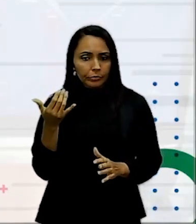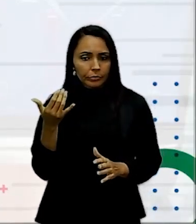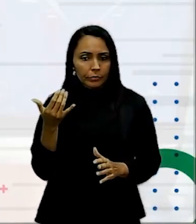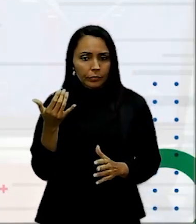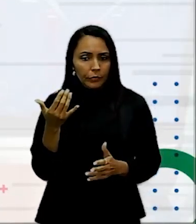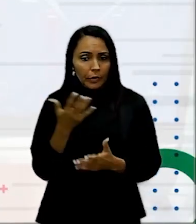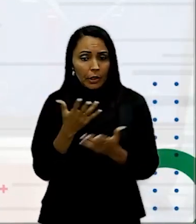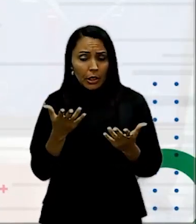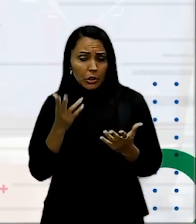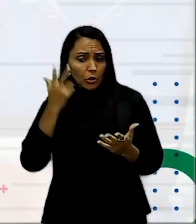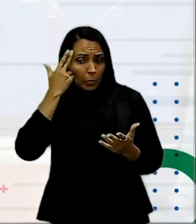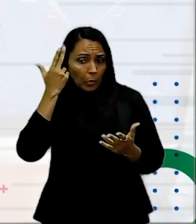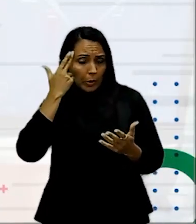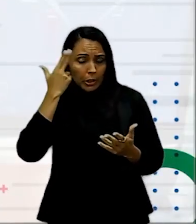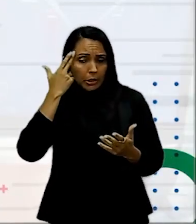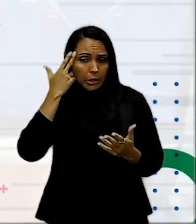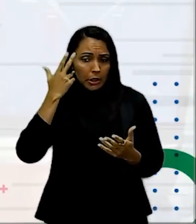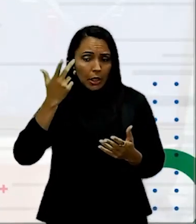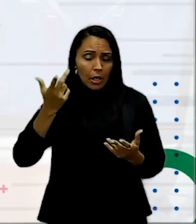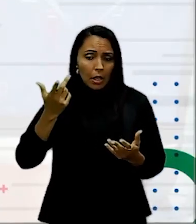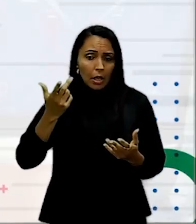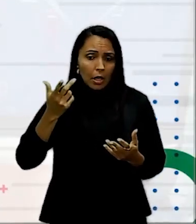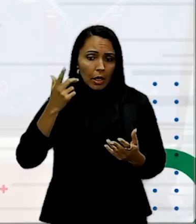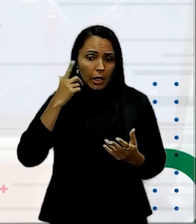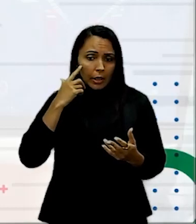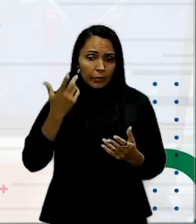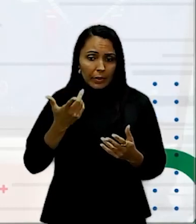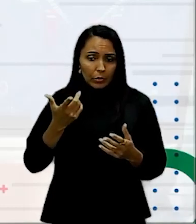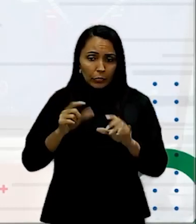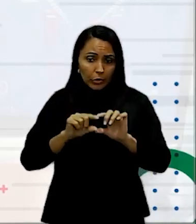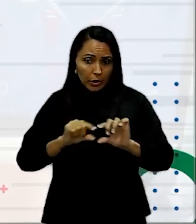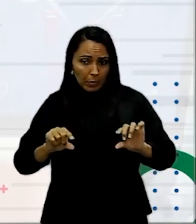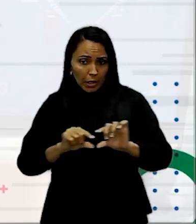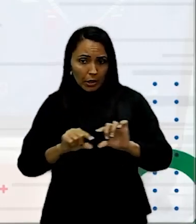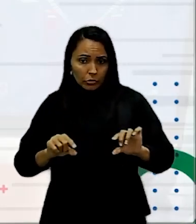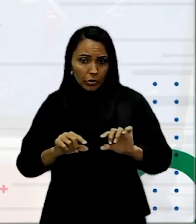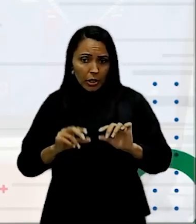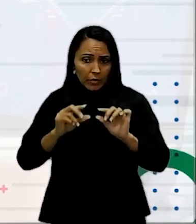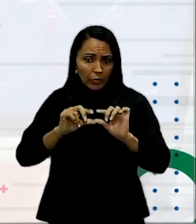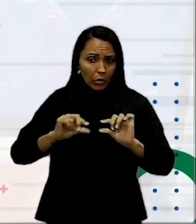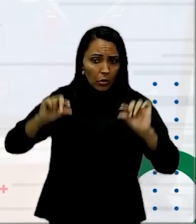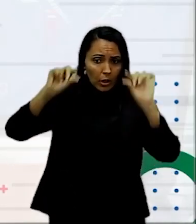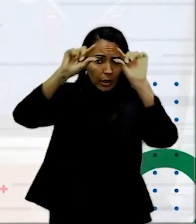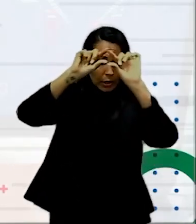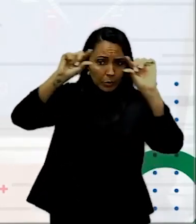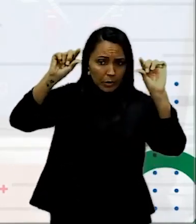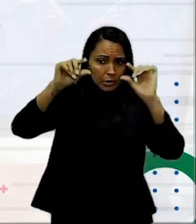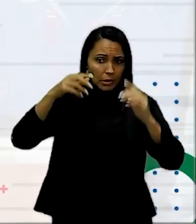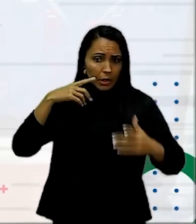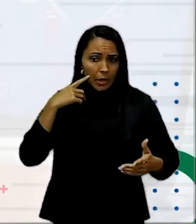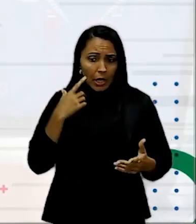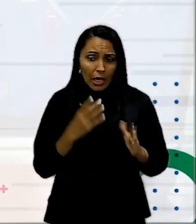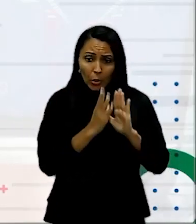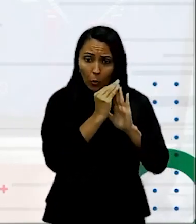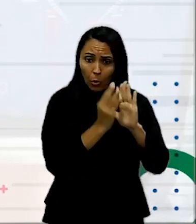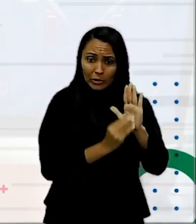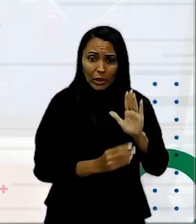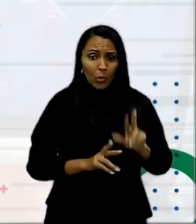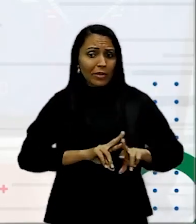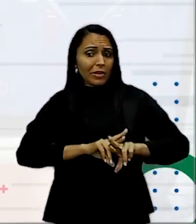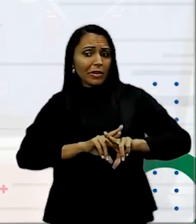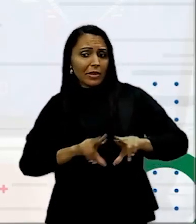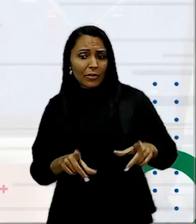Se geralmente O menu Fica aqui Se eu botar Lá em cima Não faz sentido Porque o meu dedo Não chega Certo?